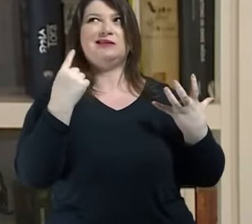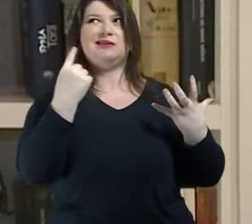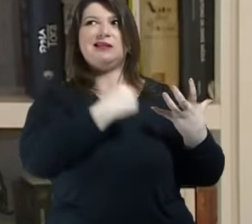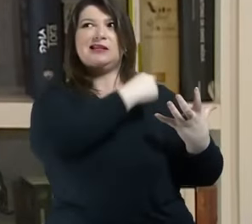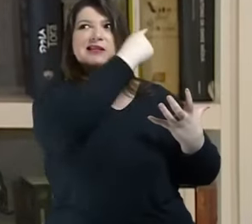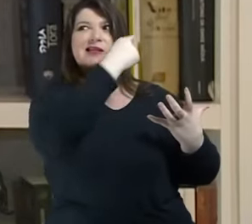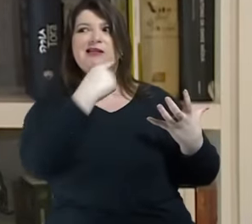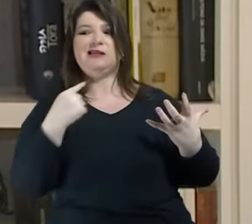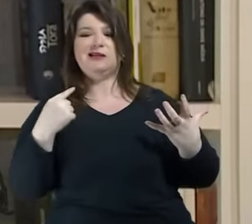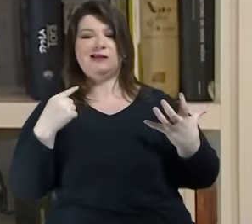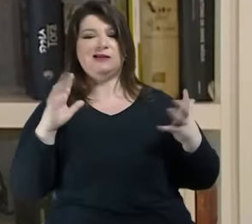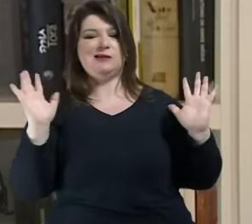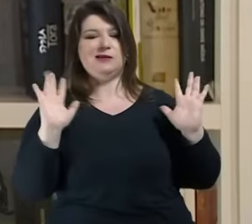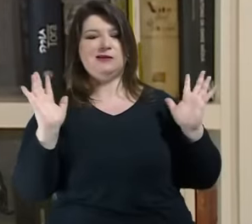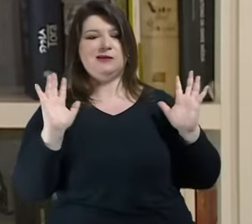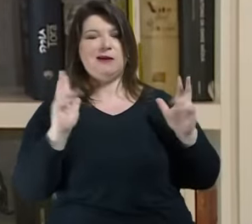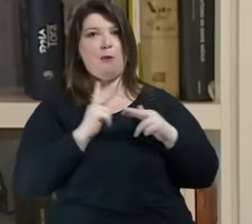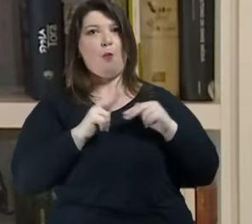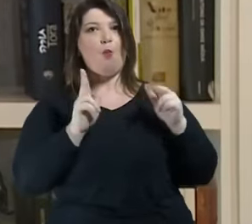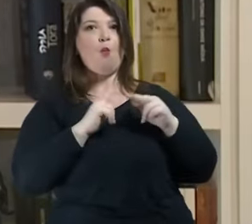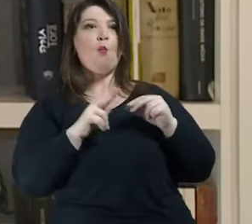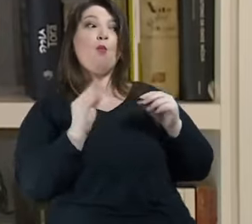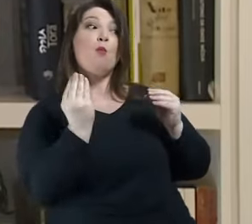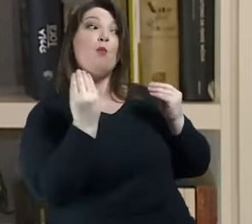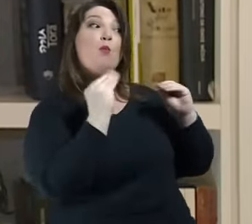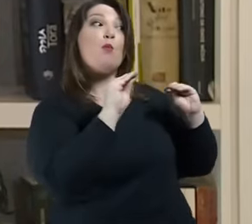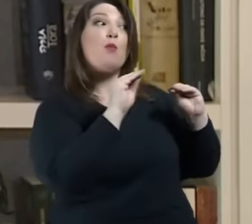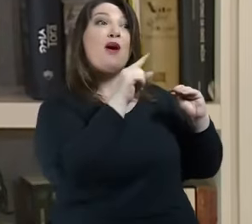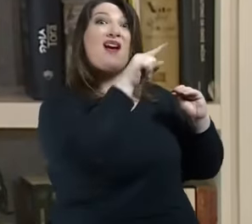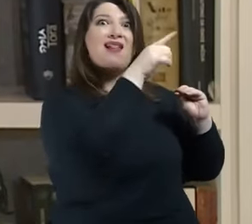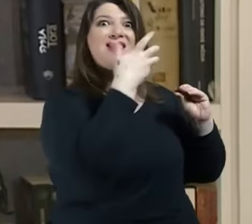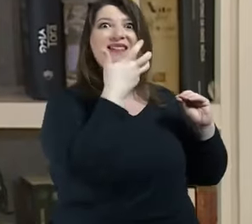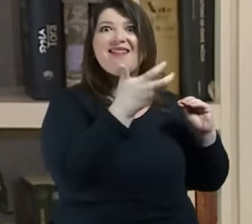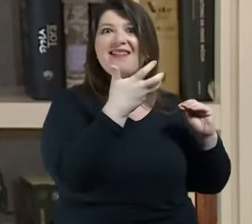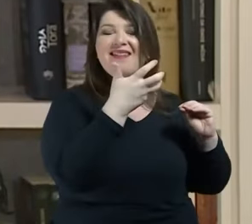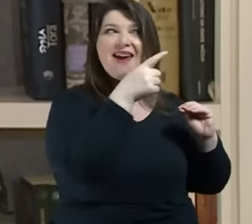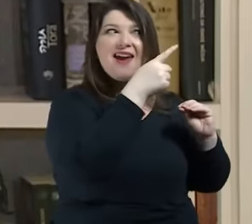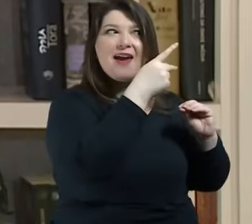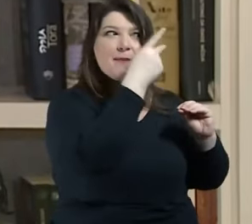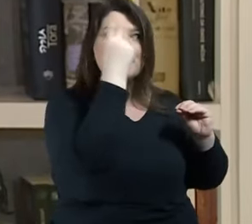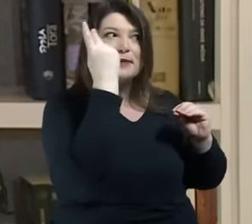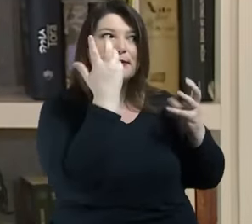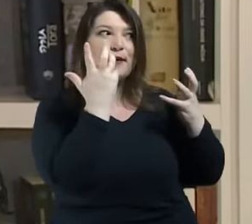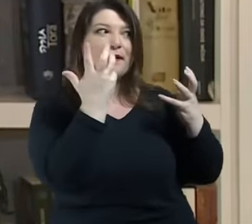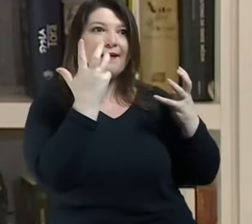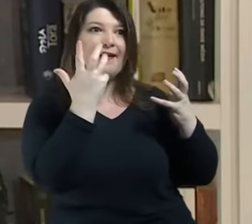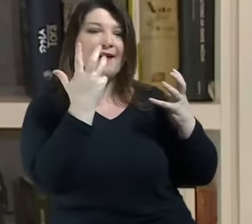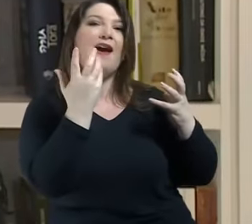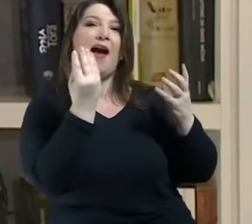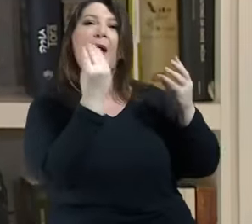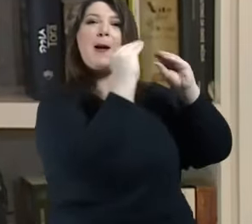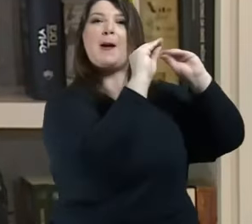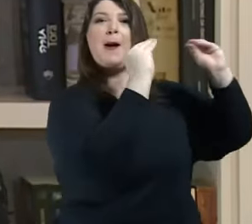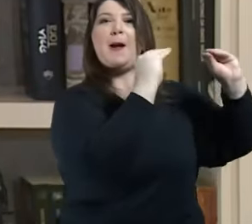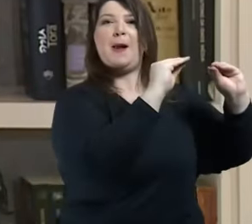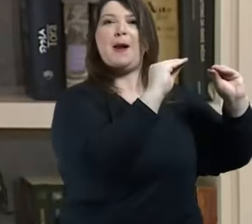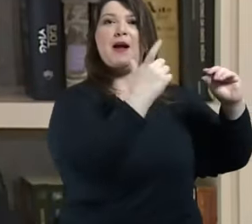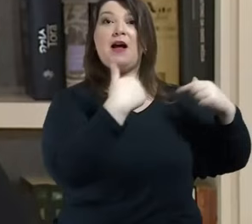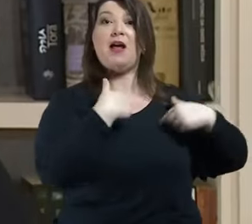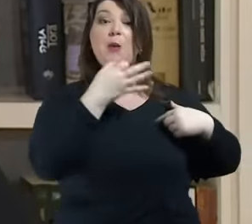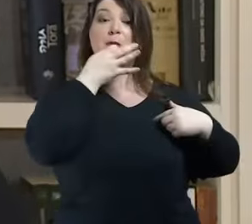de novo é para debate nós queremos consumir a ideia de que eu aceito